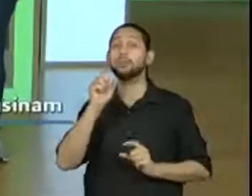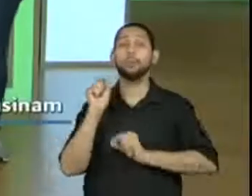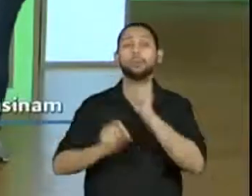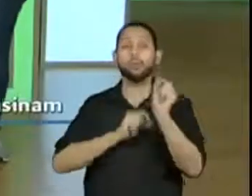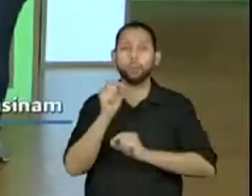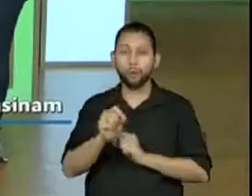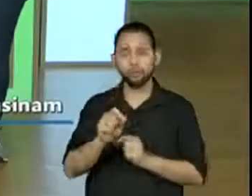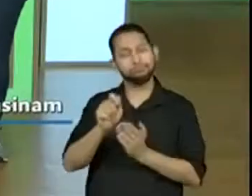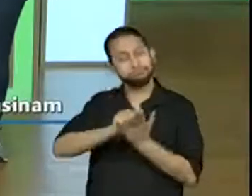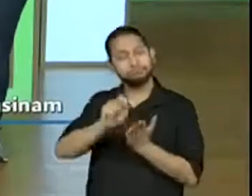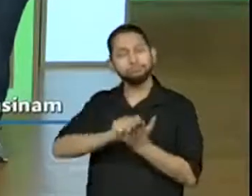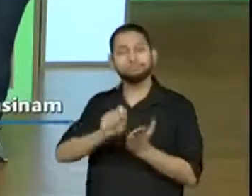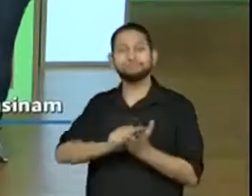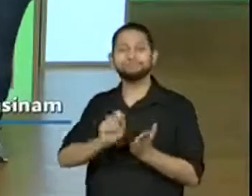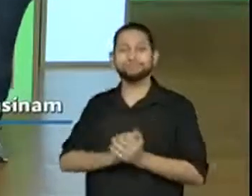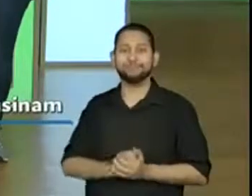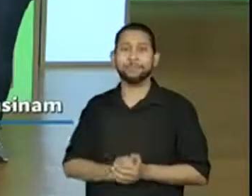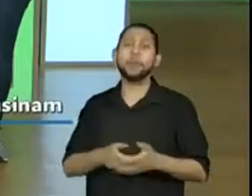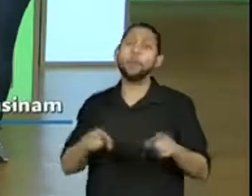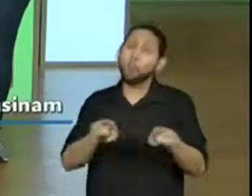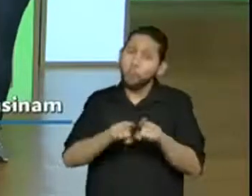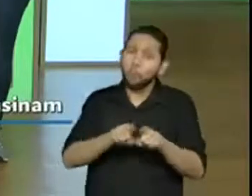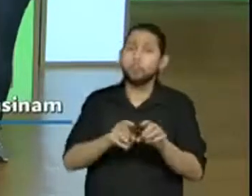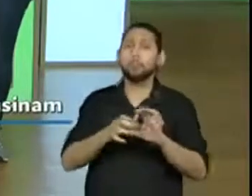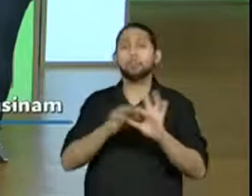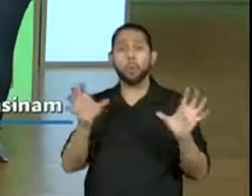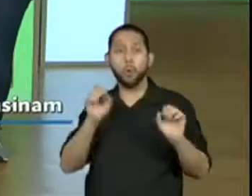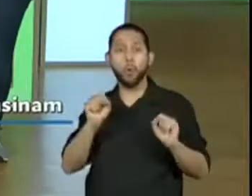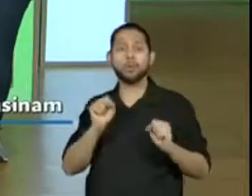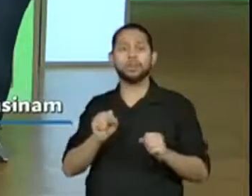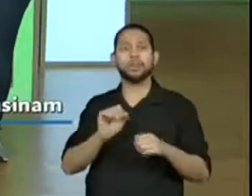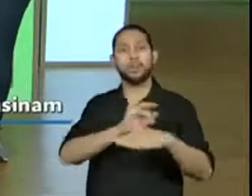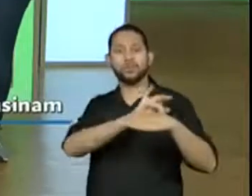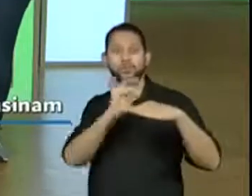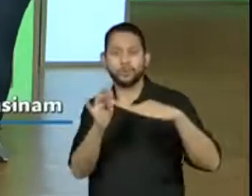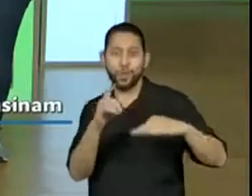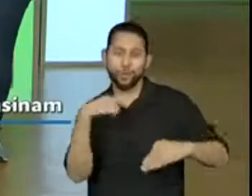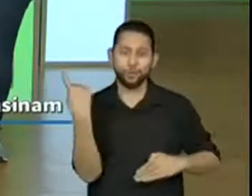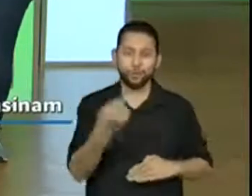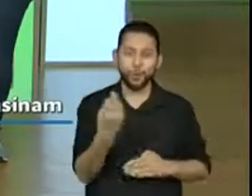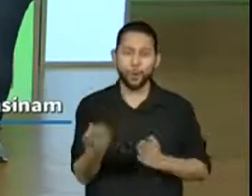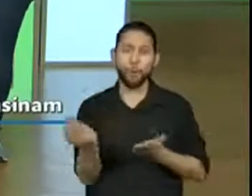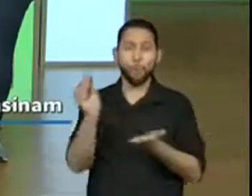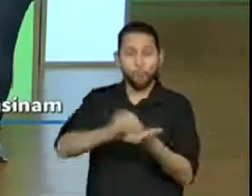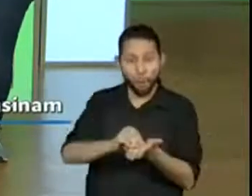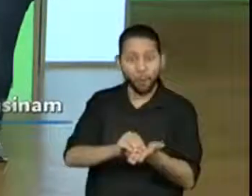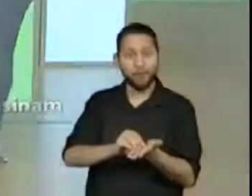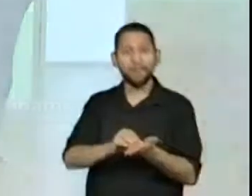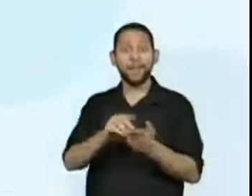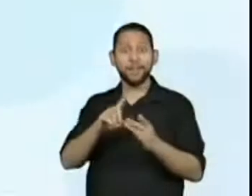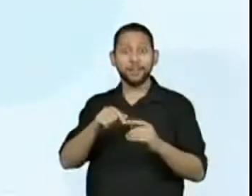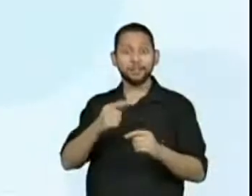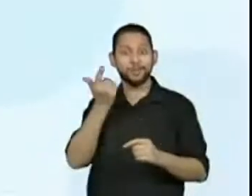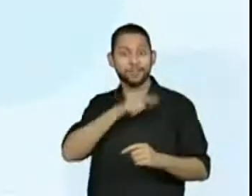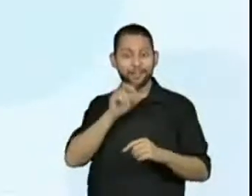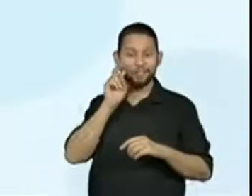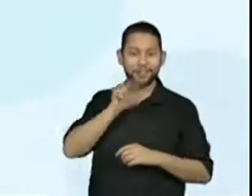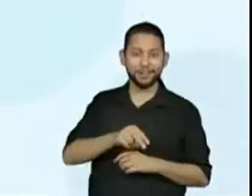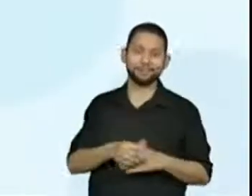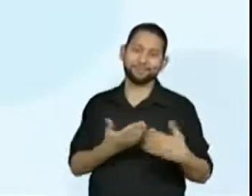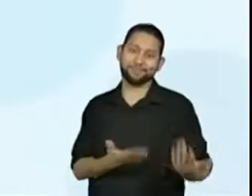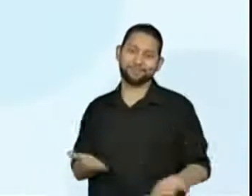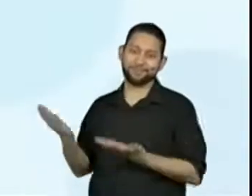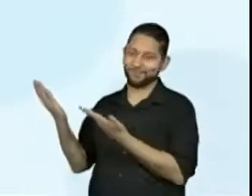gente. Tá aí as redes sociais da professora Juliana, a minha. Marquem que a gente fica muito feliz. E tá aí o nosso